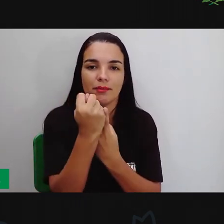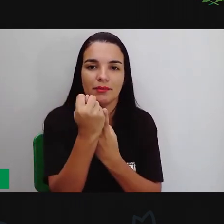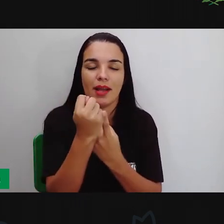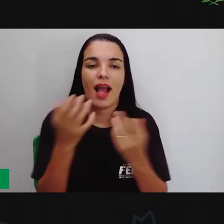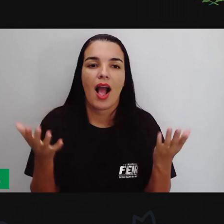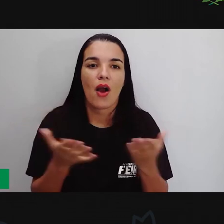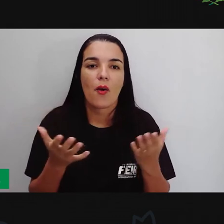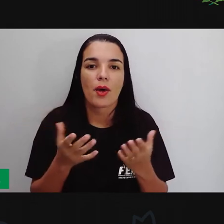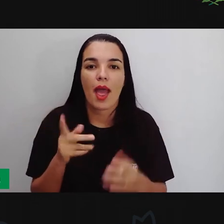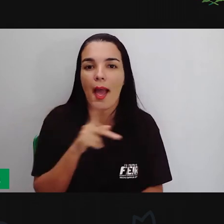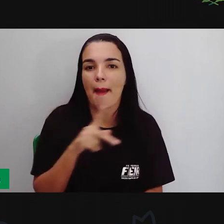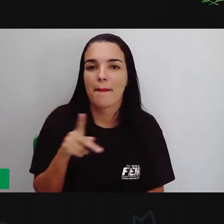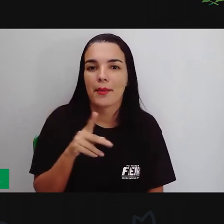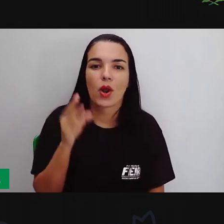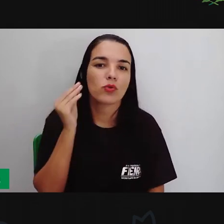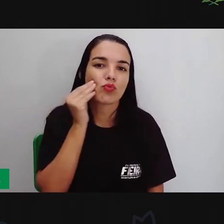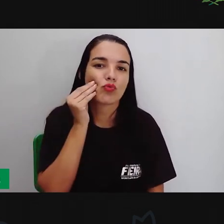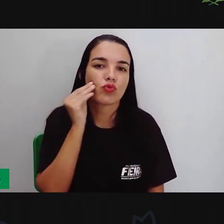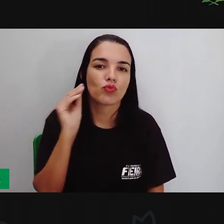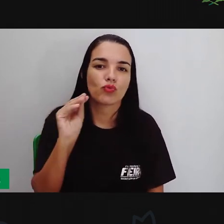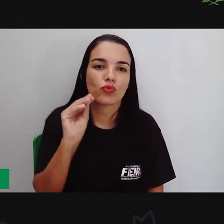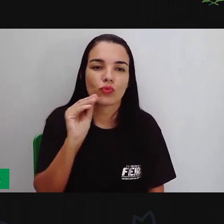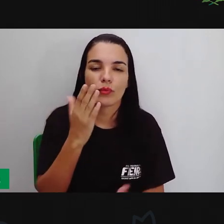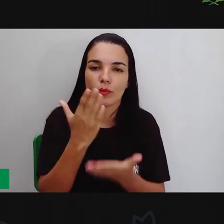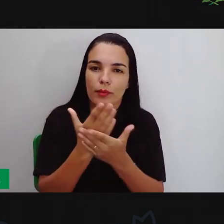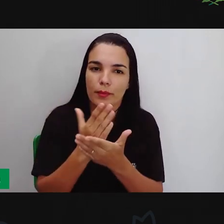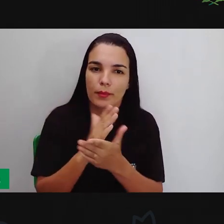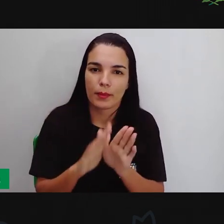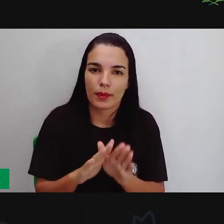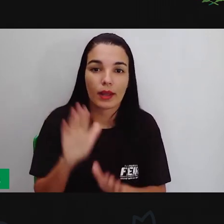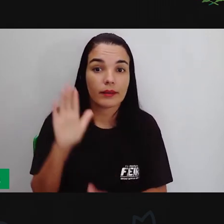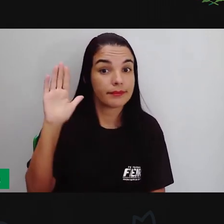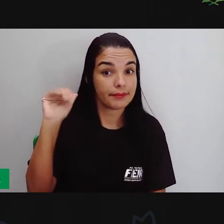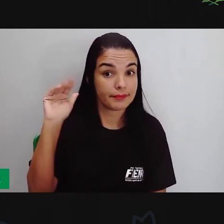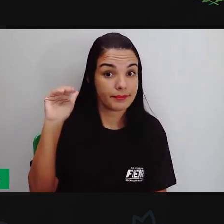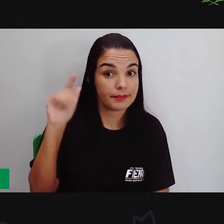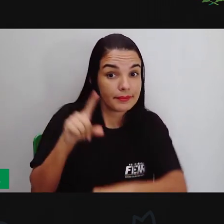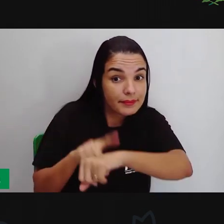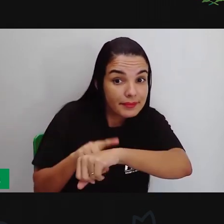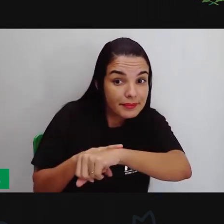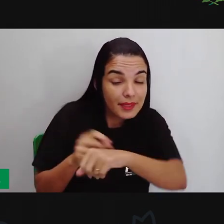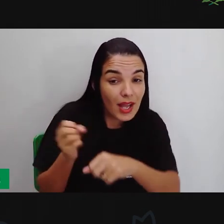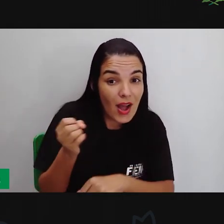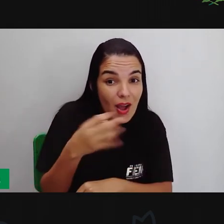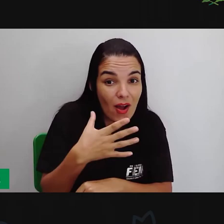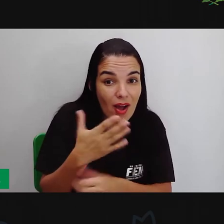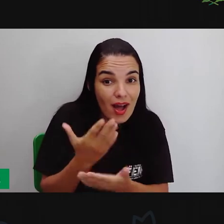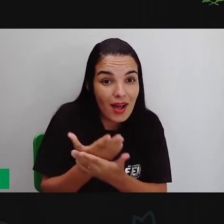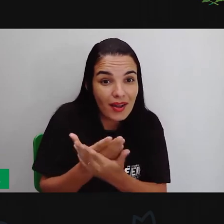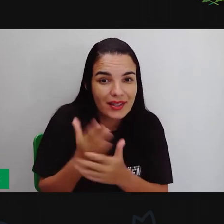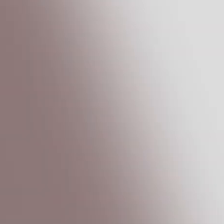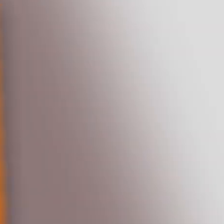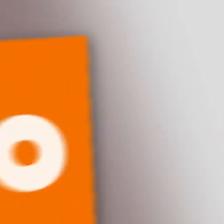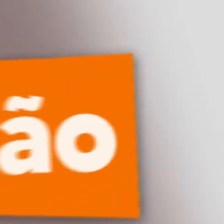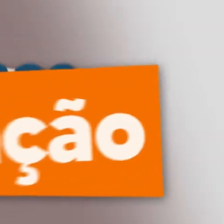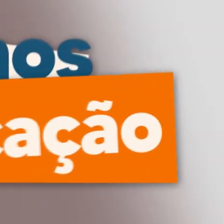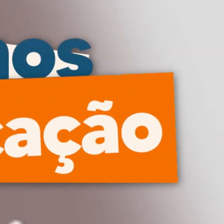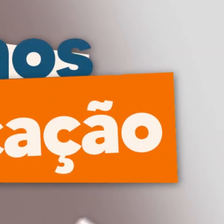A prova ficando por aqui, beijinho no coração de cada um de vocês, e daqui a pouquinho a prova volta com mais uma aula. Tchau, tchau.